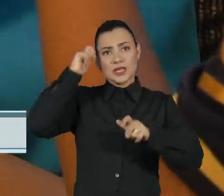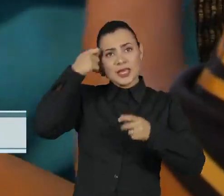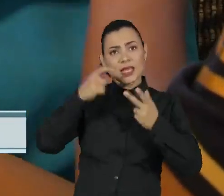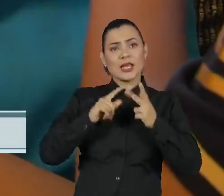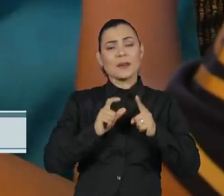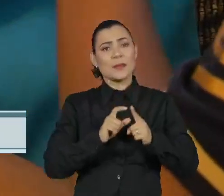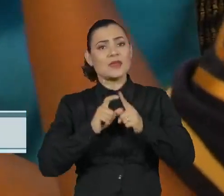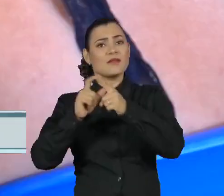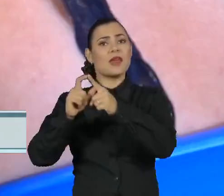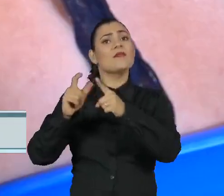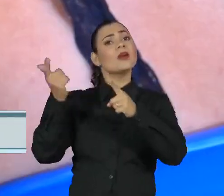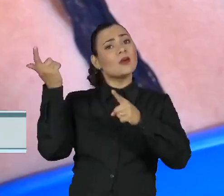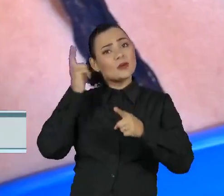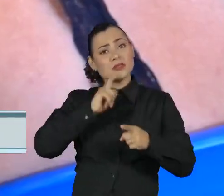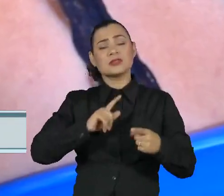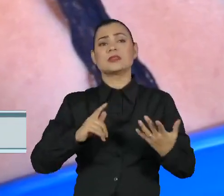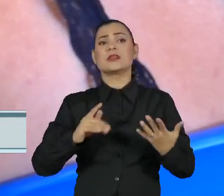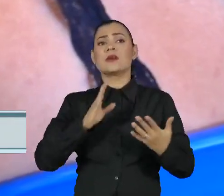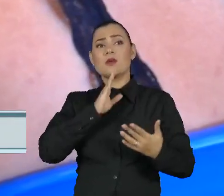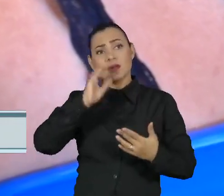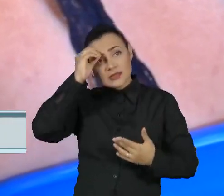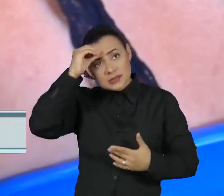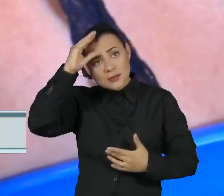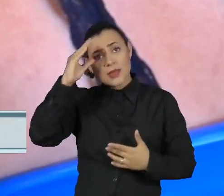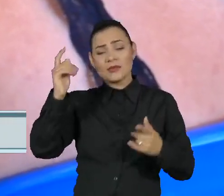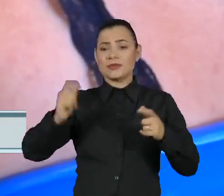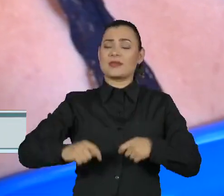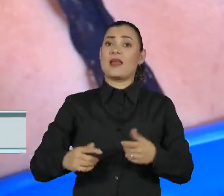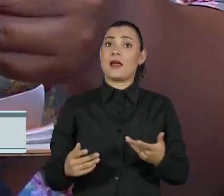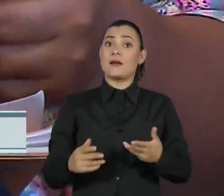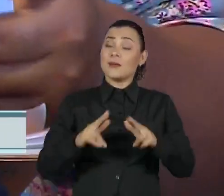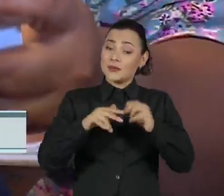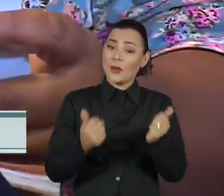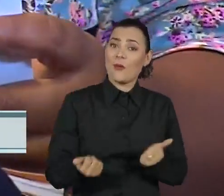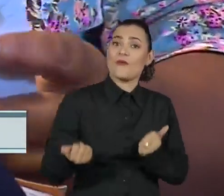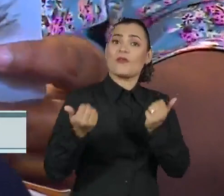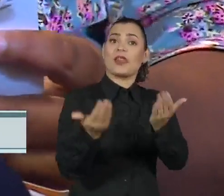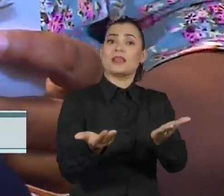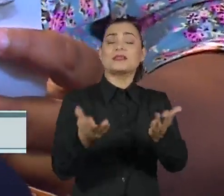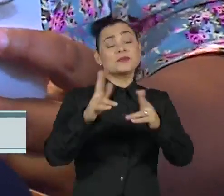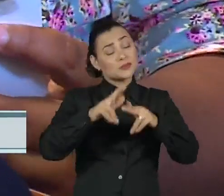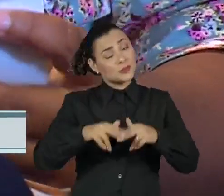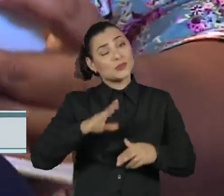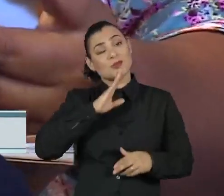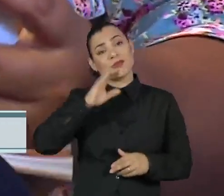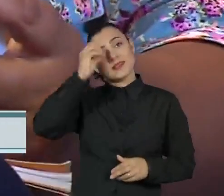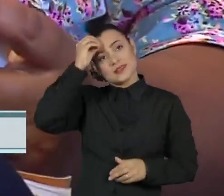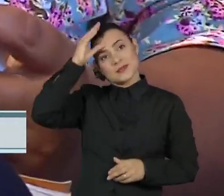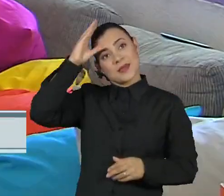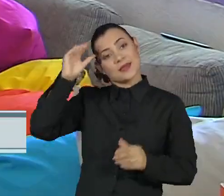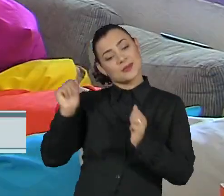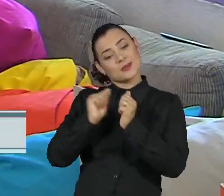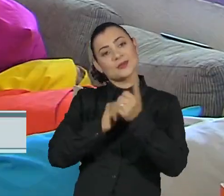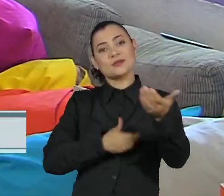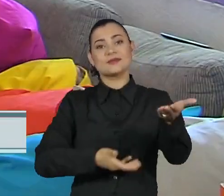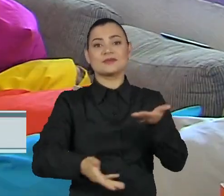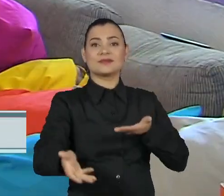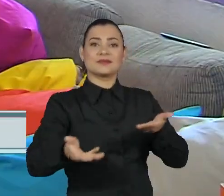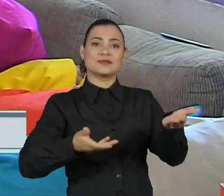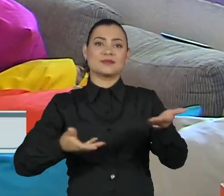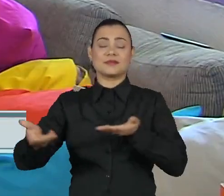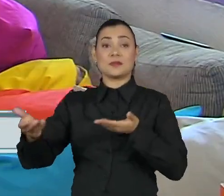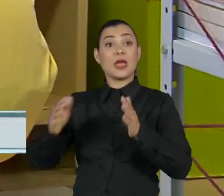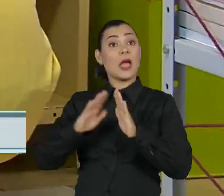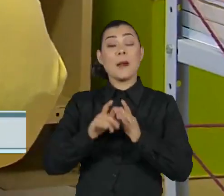periféricas, elas têm também conhecimentos e o que oferecer. E esse conhecimento, ele é produzido junto. A maior